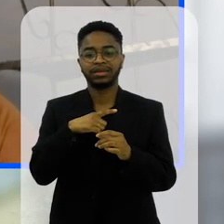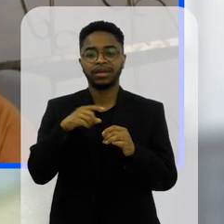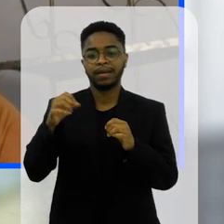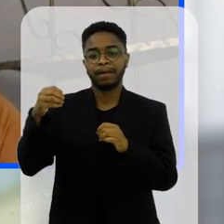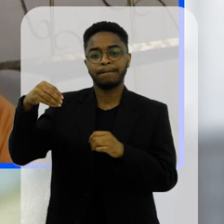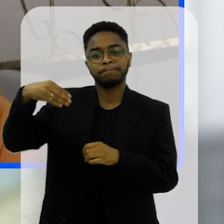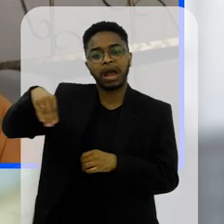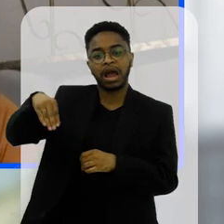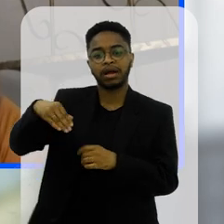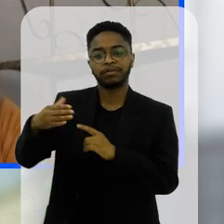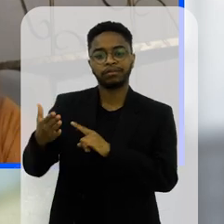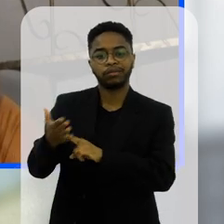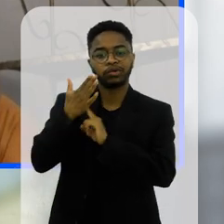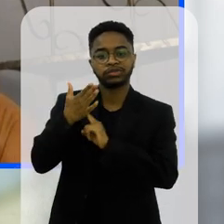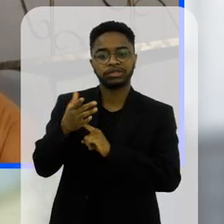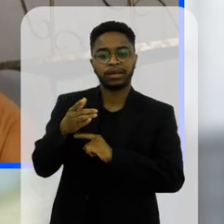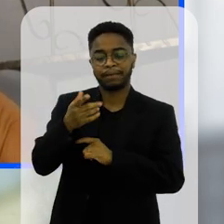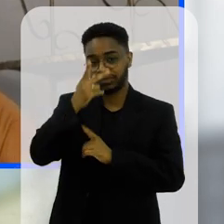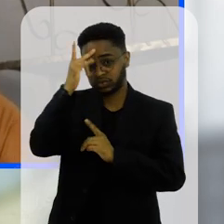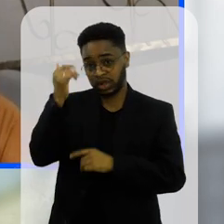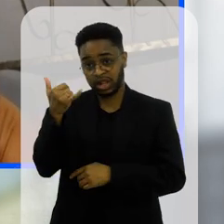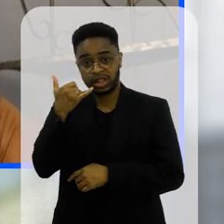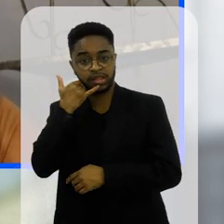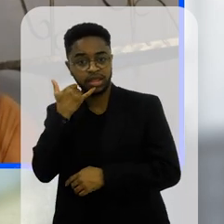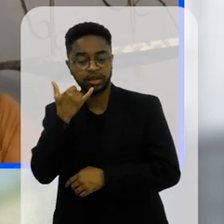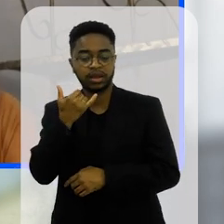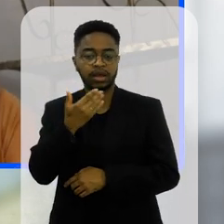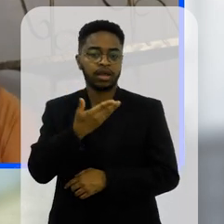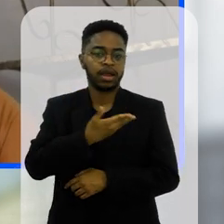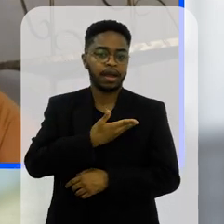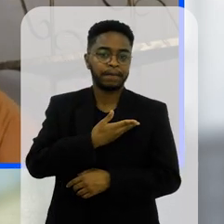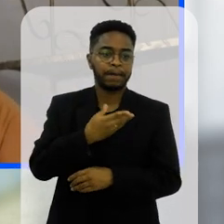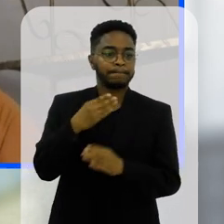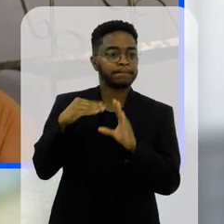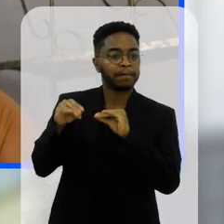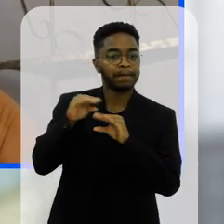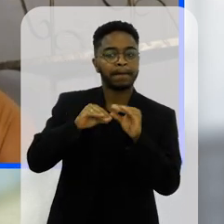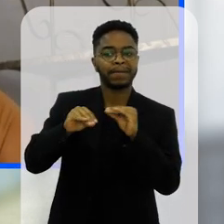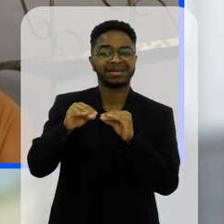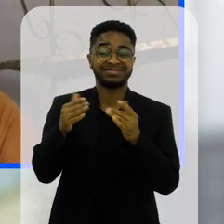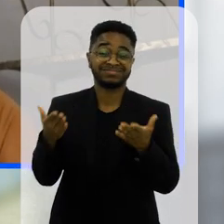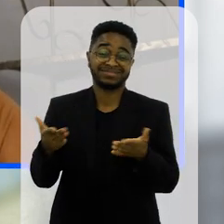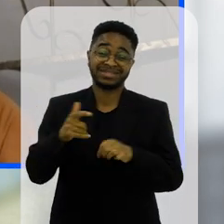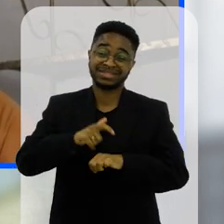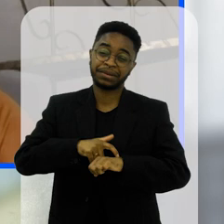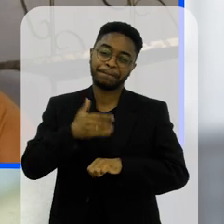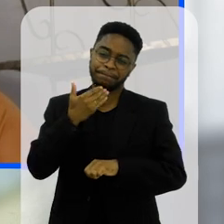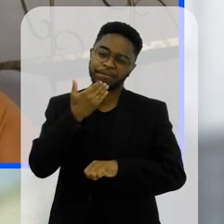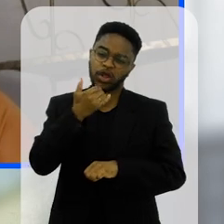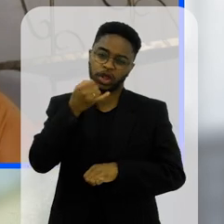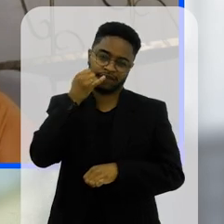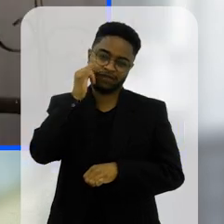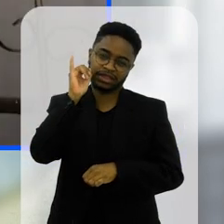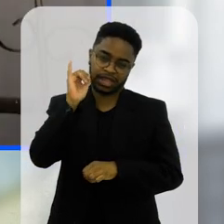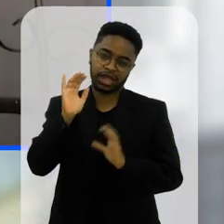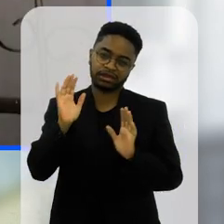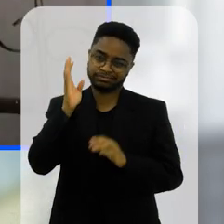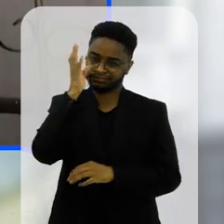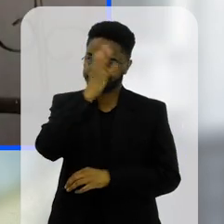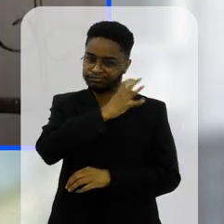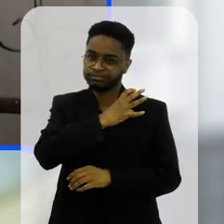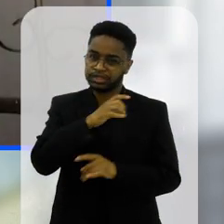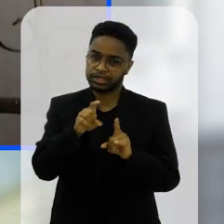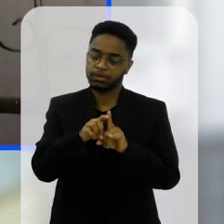notificação tem sempre alguém que liga um colega que fala alguma coisa então nesse caso é melhor a gente evitar a